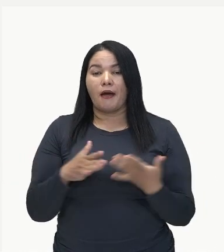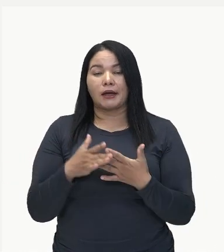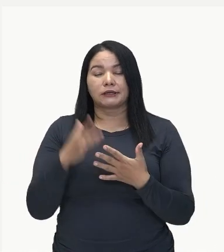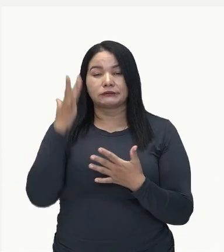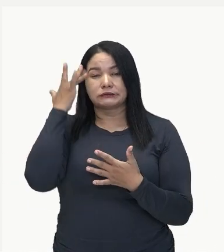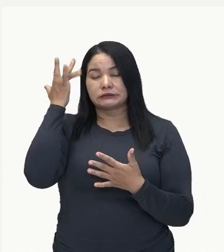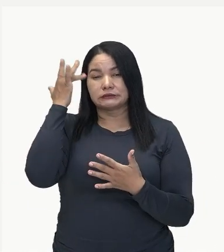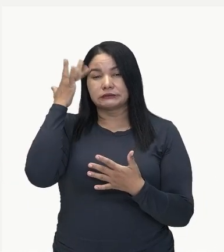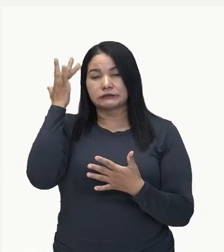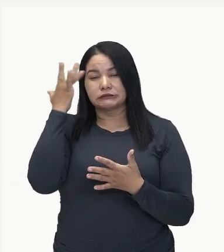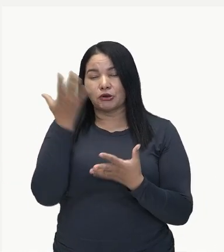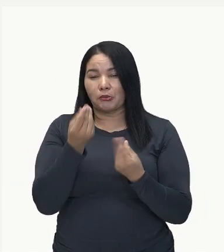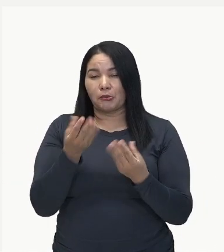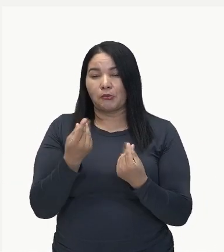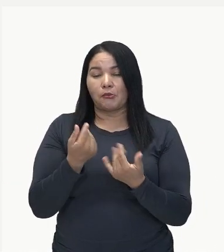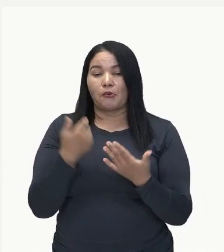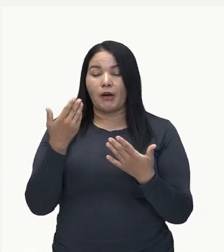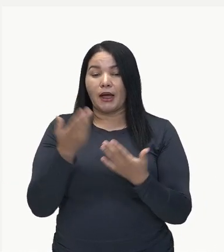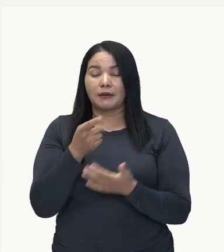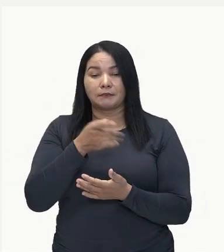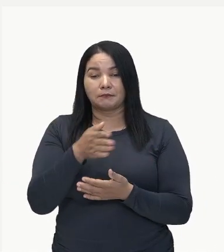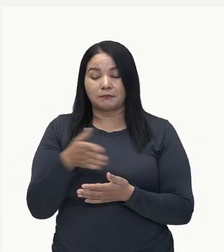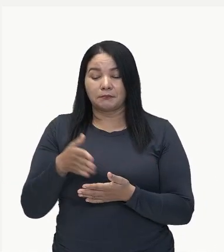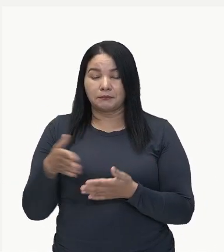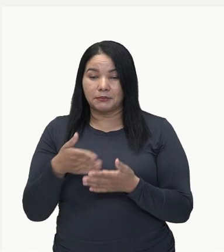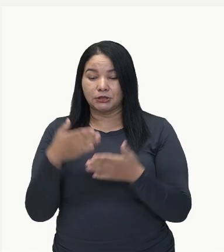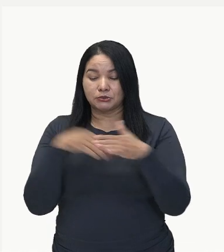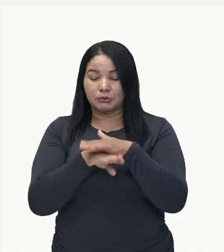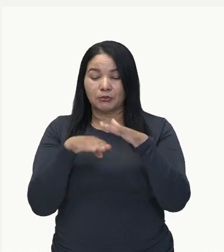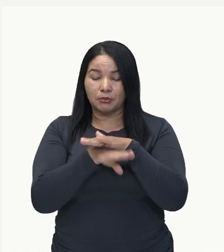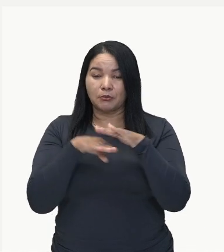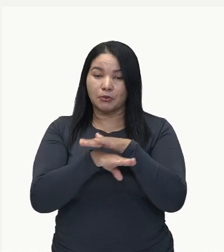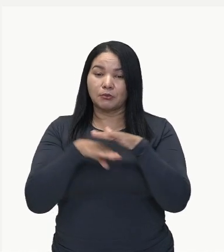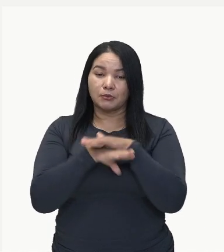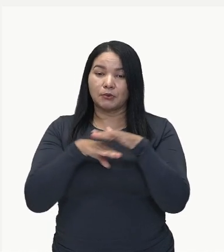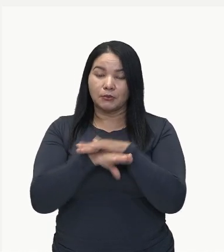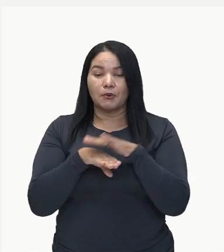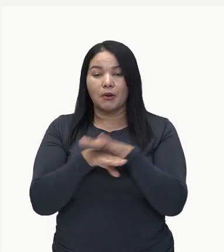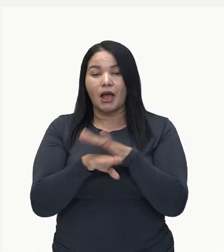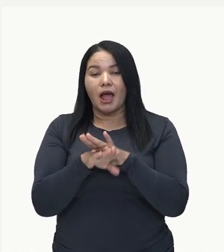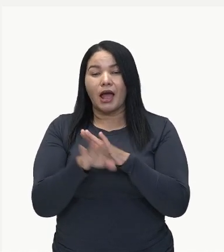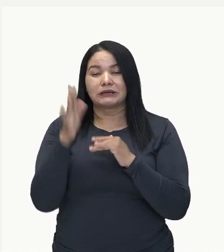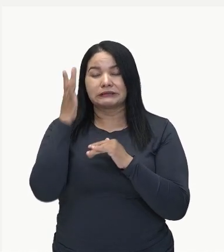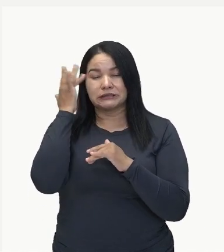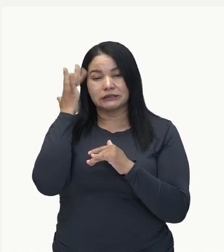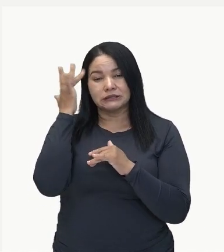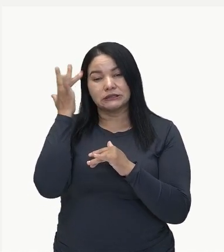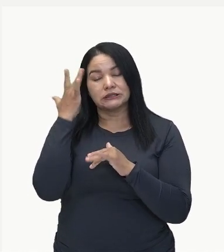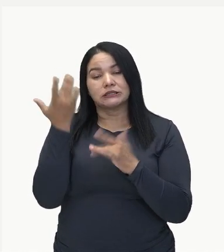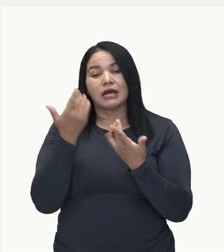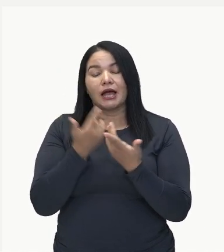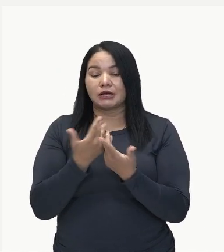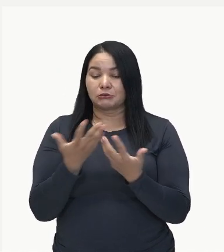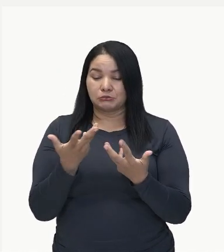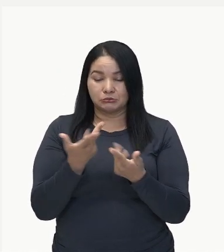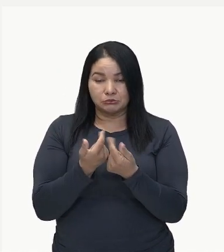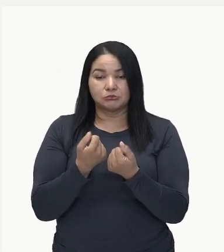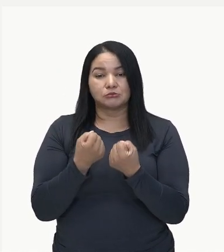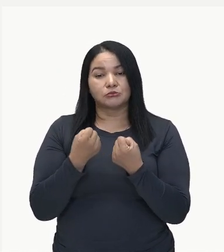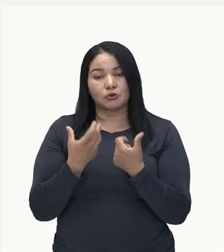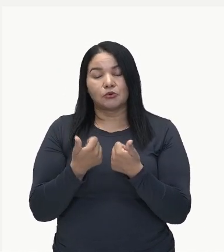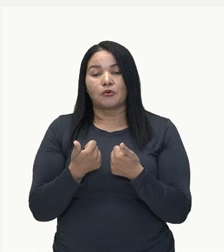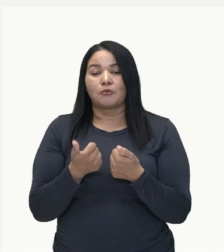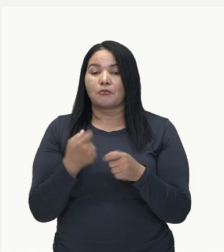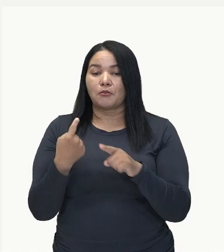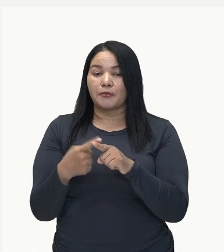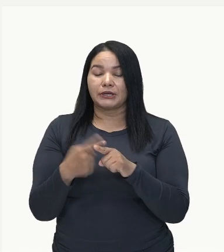E lá ele consegue estocar essa quantidade de peixes e mantê-lo com qualidade devido a ter